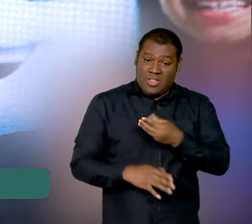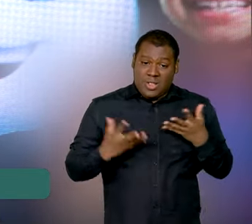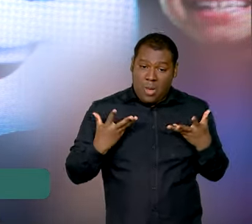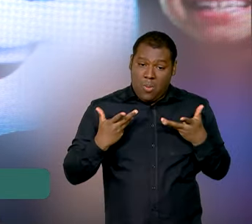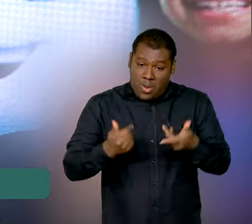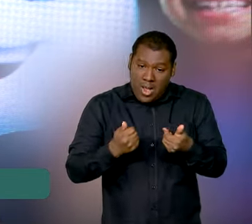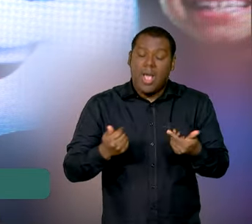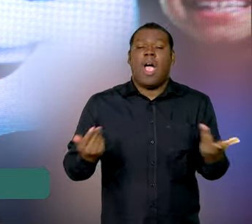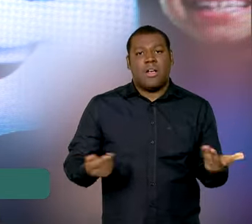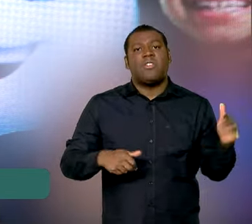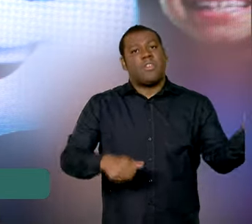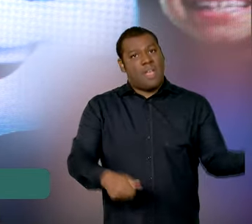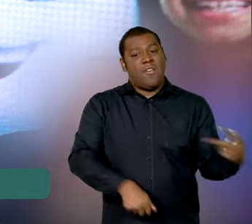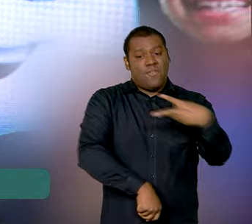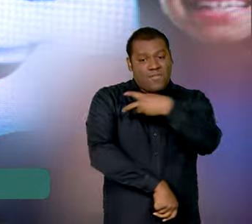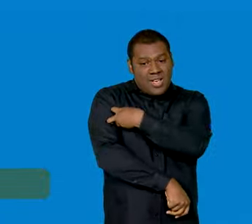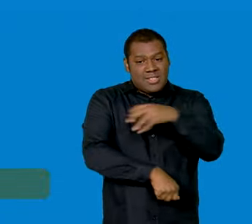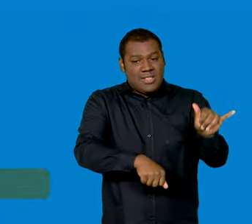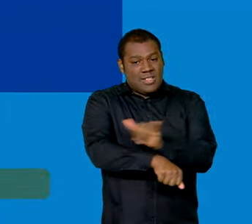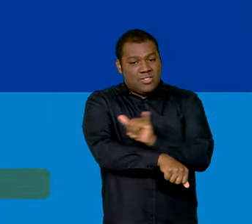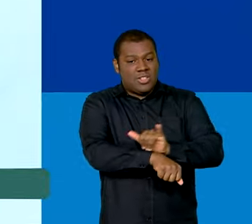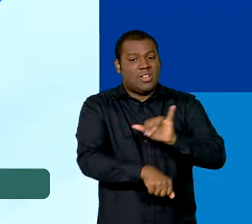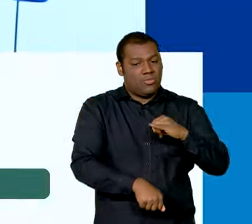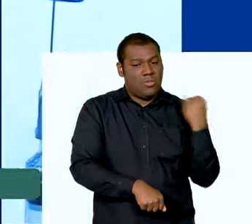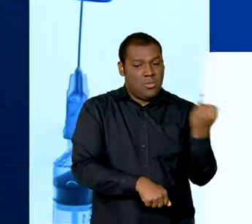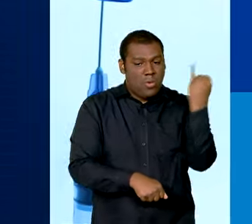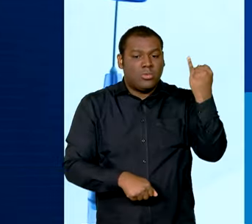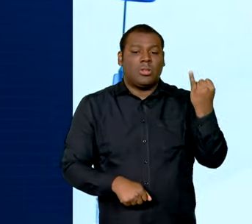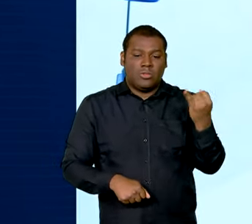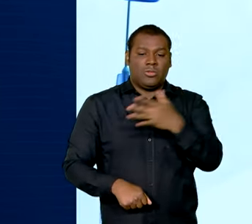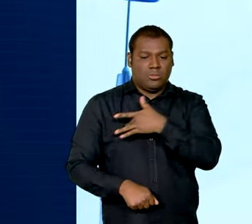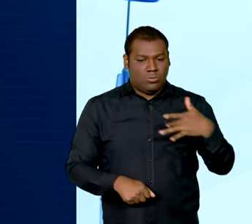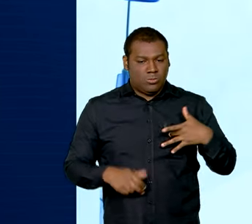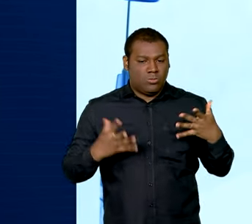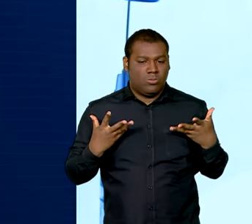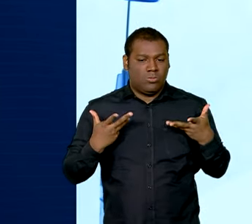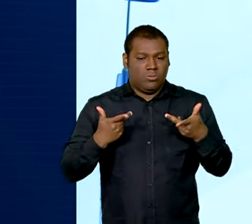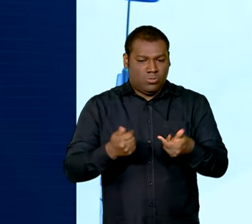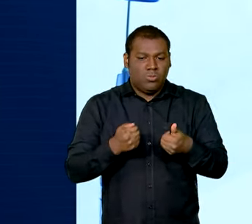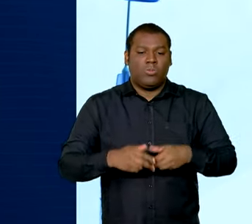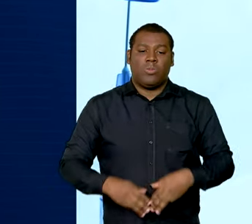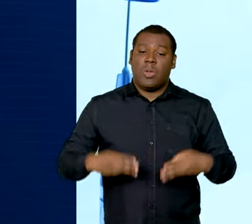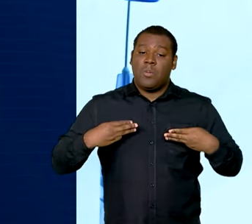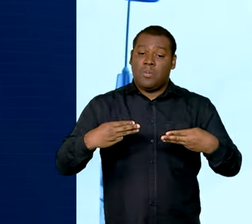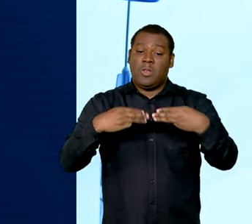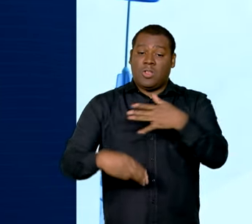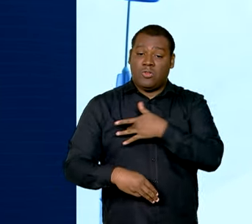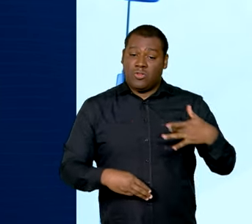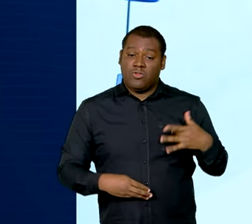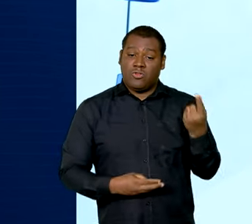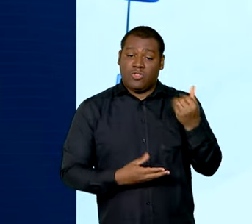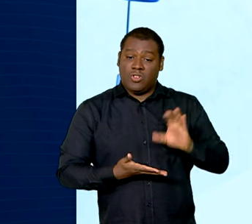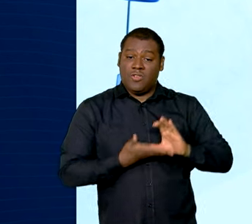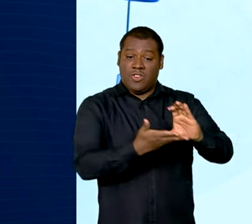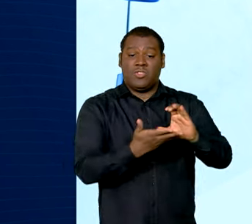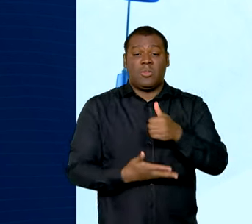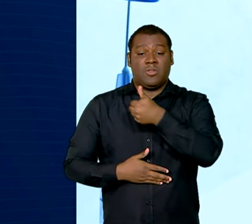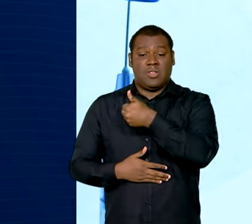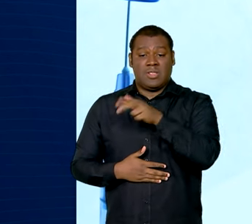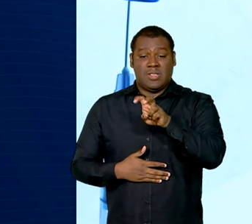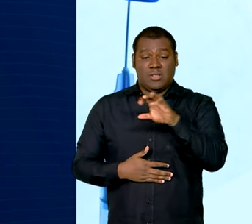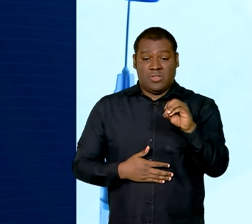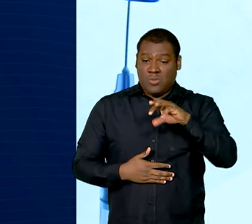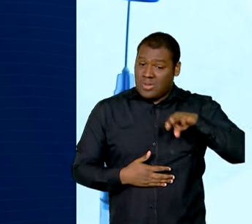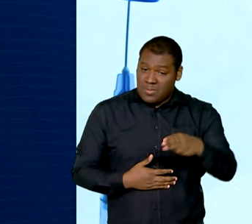instrumentos mais importantes para isso. Neste ano, o Ministério da Saúde já repassou 150 milhões de reais